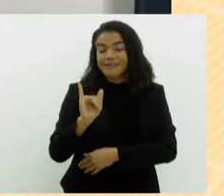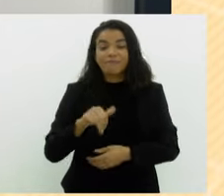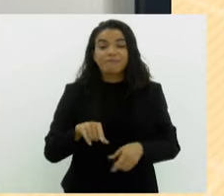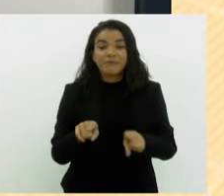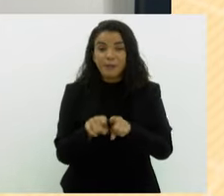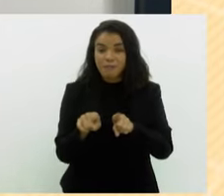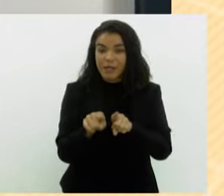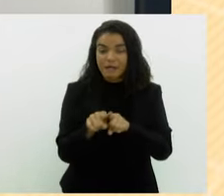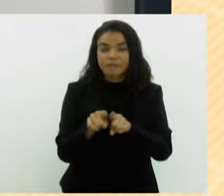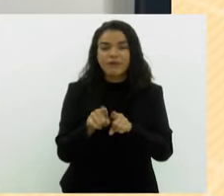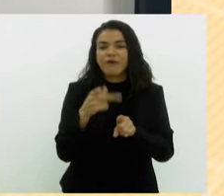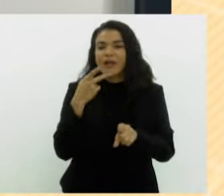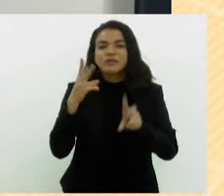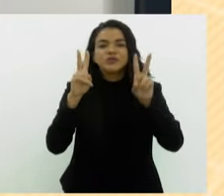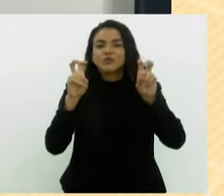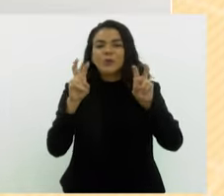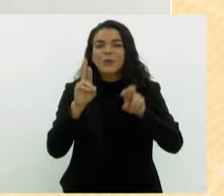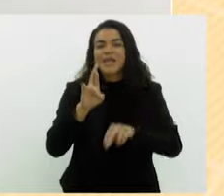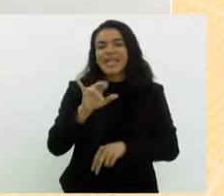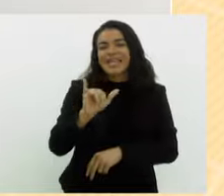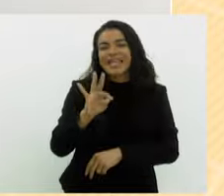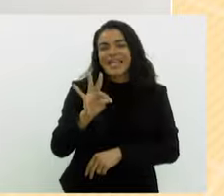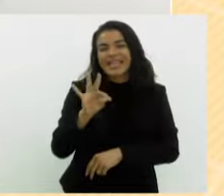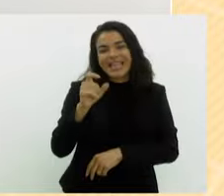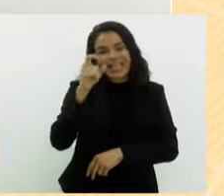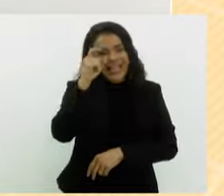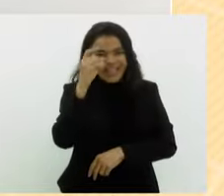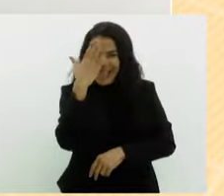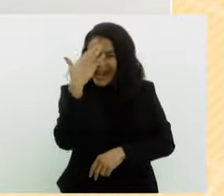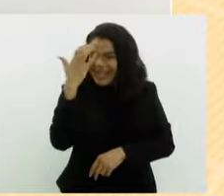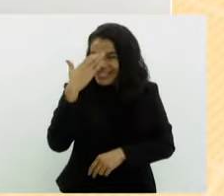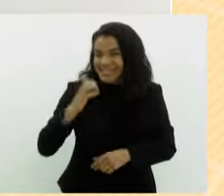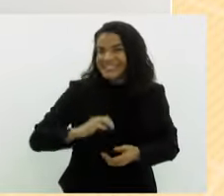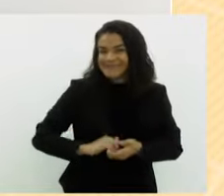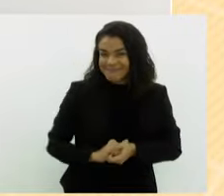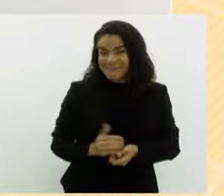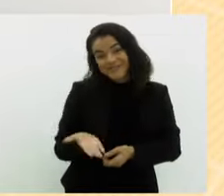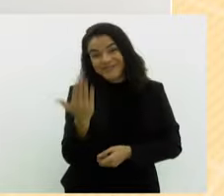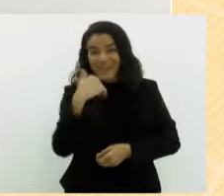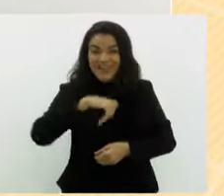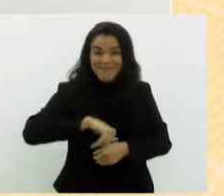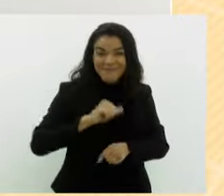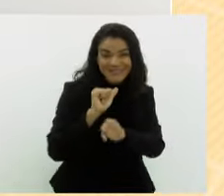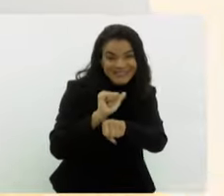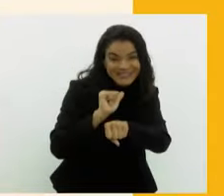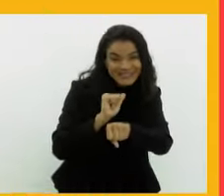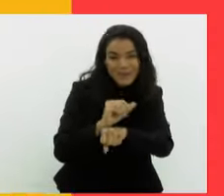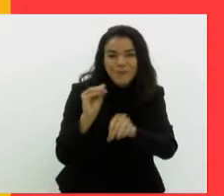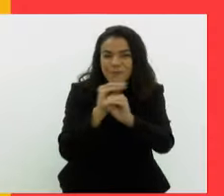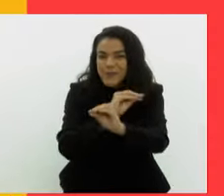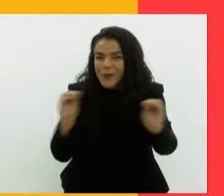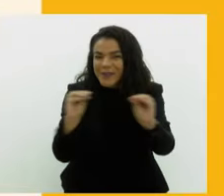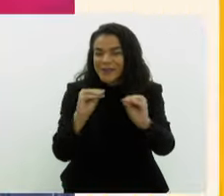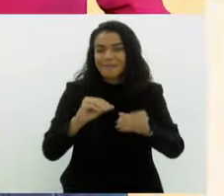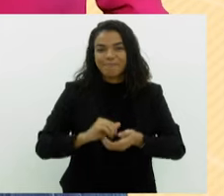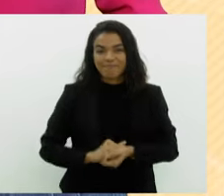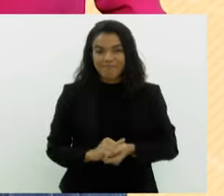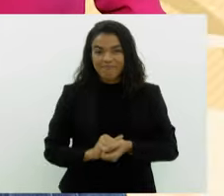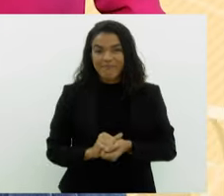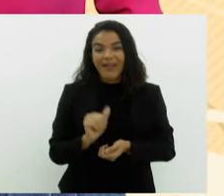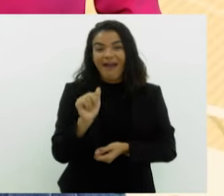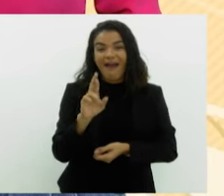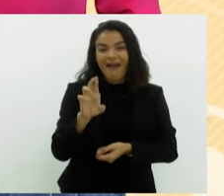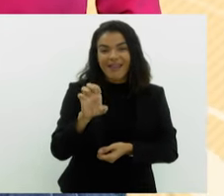Esse tributo à Rita Lee também. Muito som na caixa! Espero vocês lá! Um beijo! A Arial está